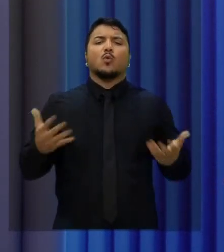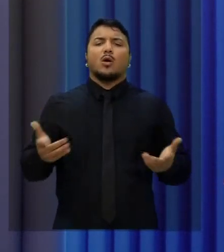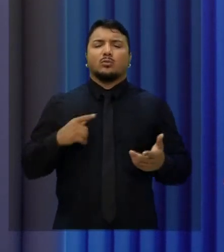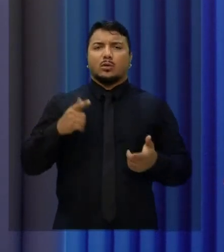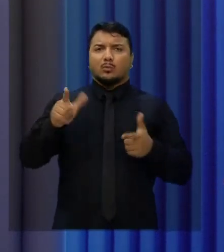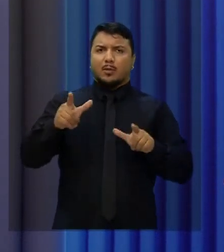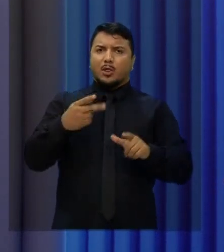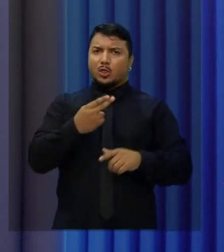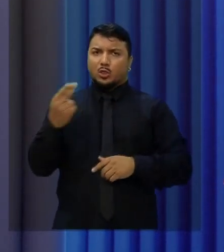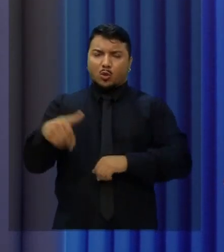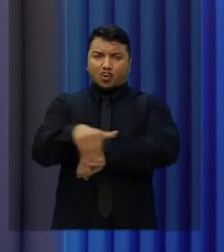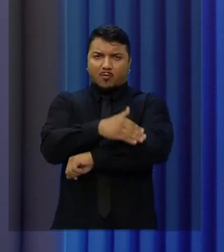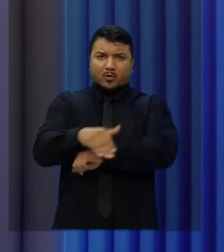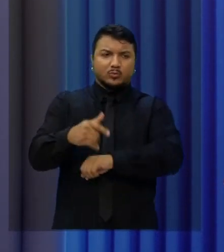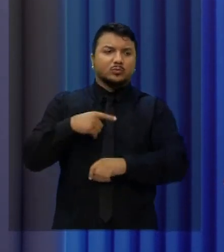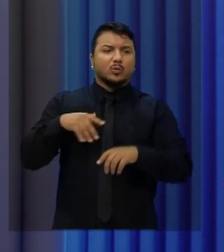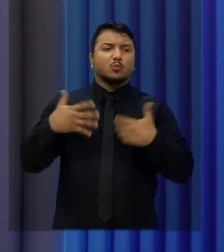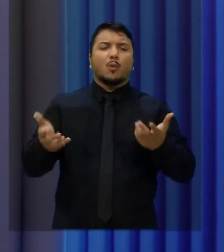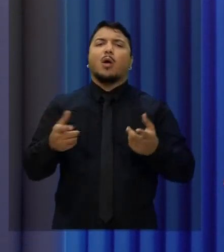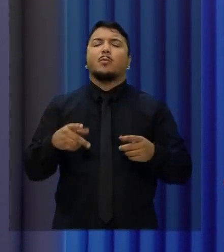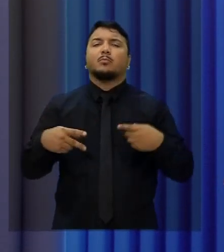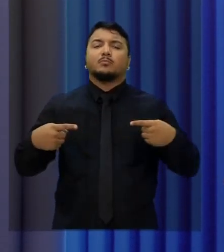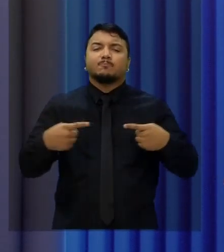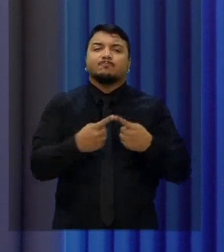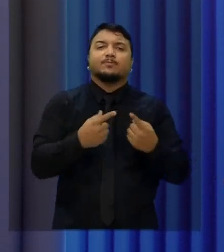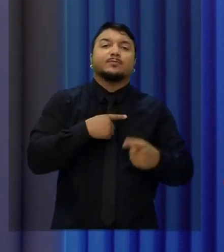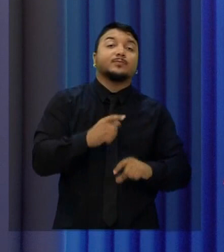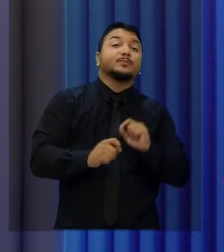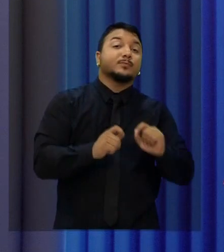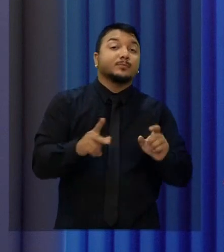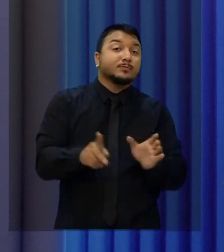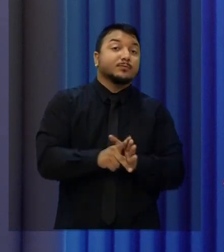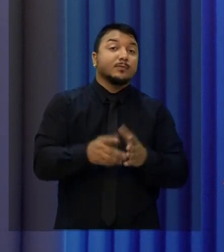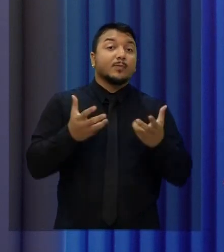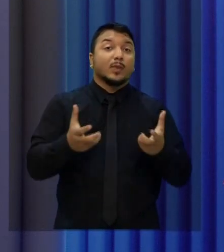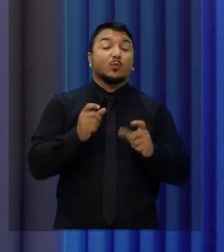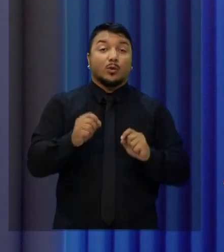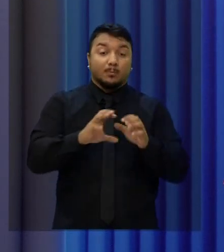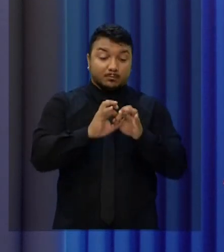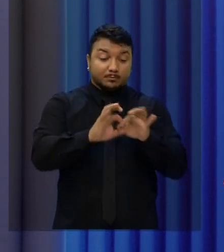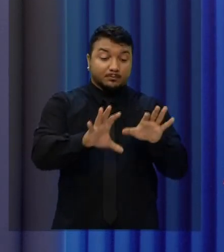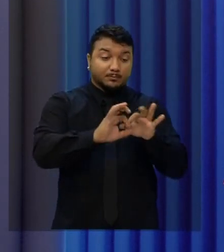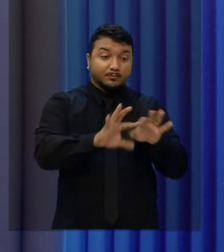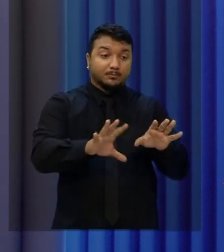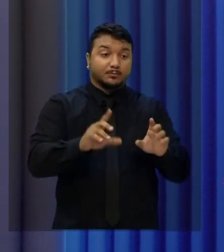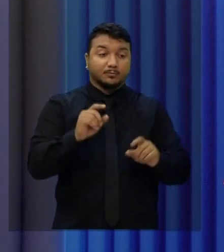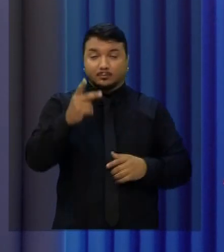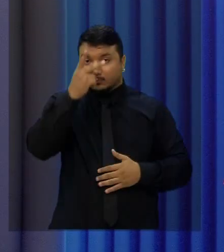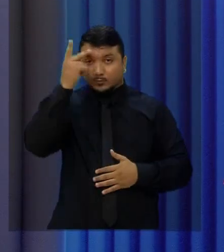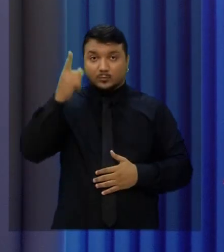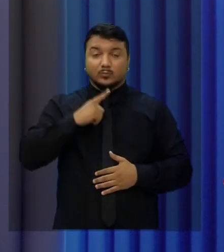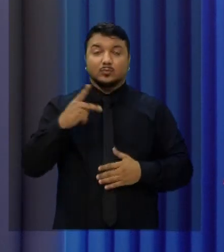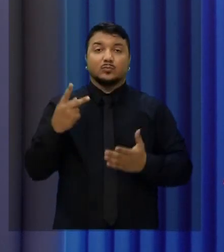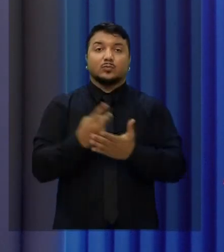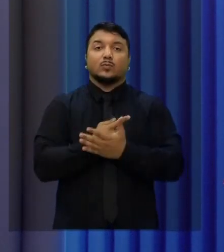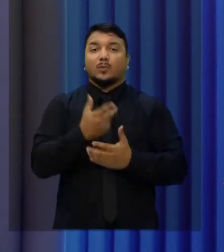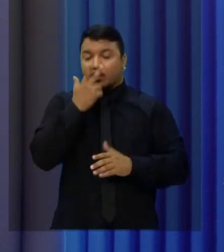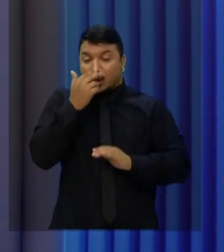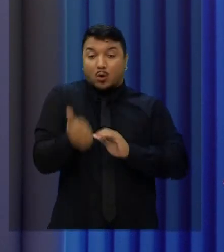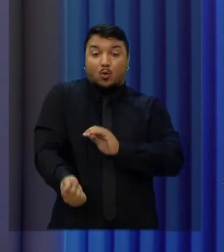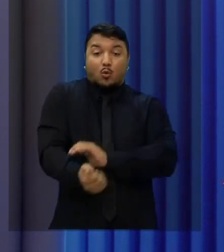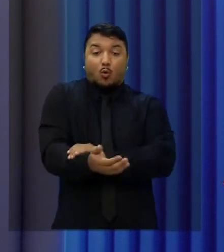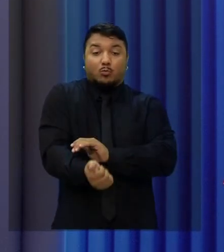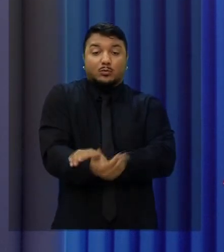de ruas, viadutos e prédios, ele apresentou um projeto que queria permitir que pessoas envolvidas em casos de corrupção,